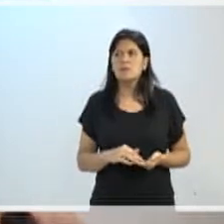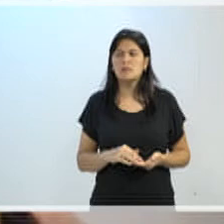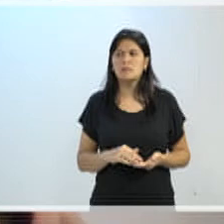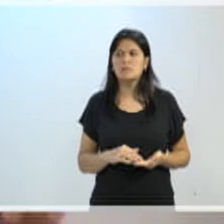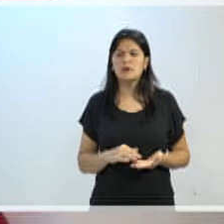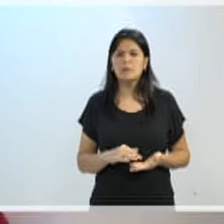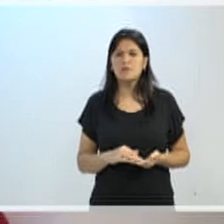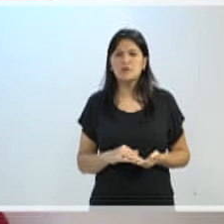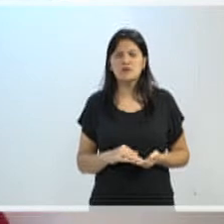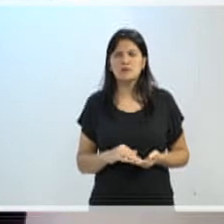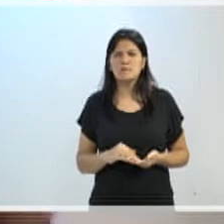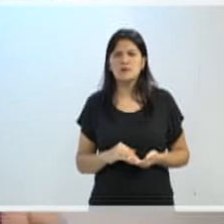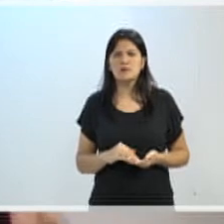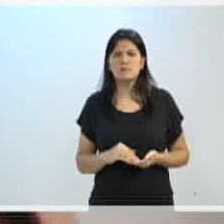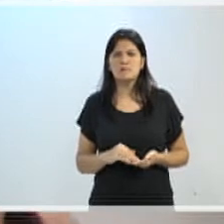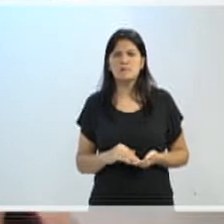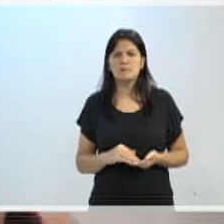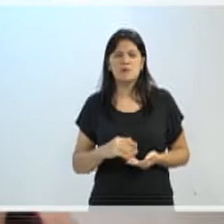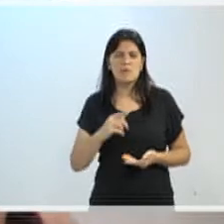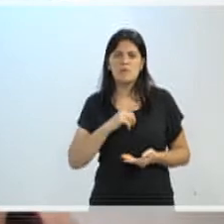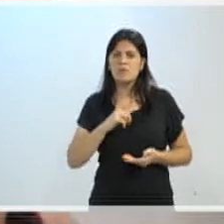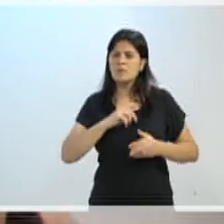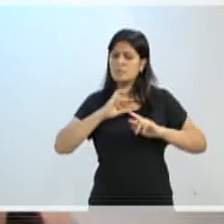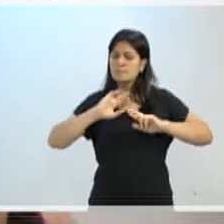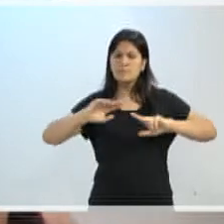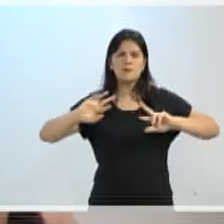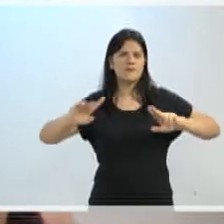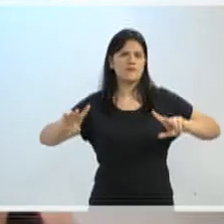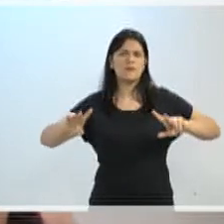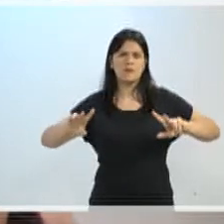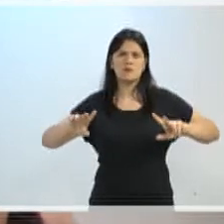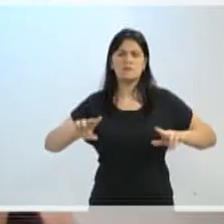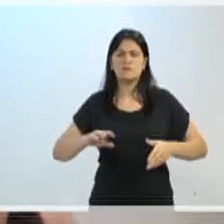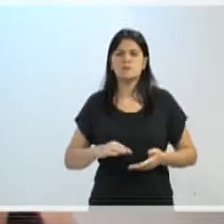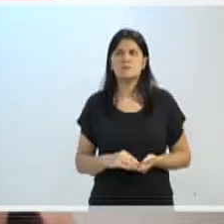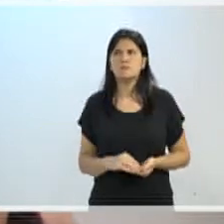Sim, são totalmente adversas as coisas.